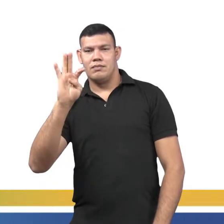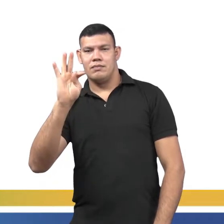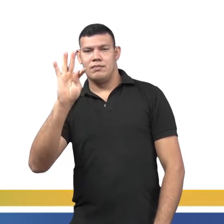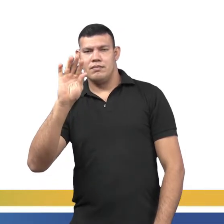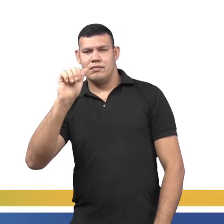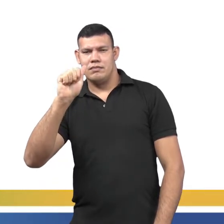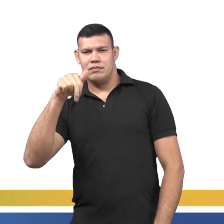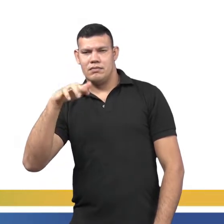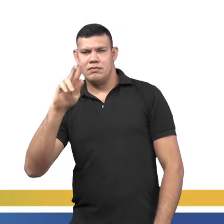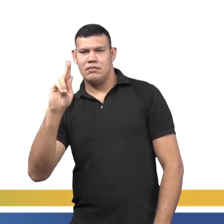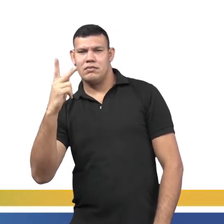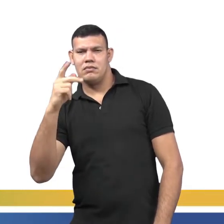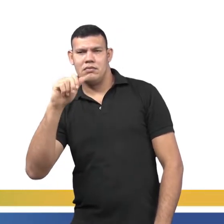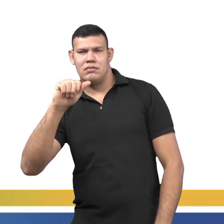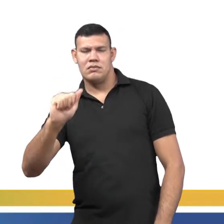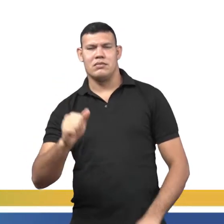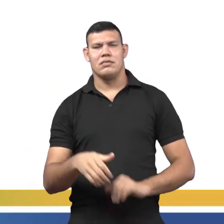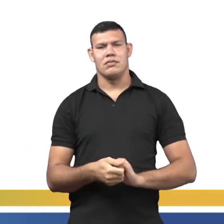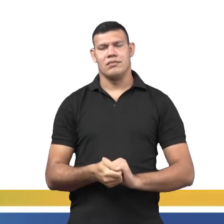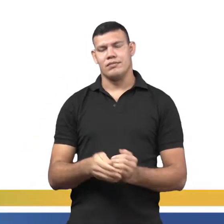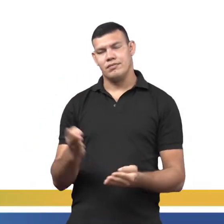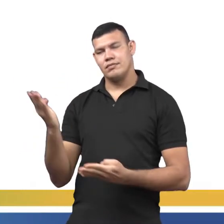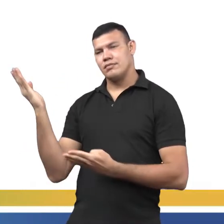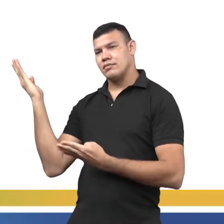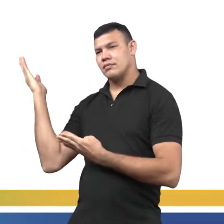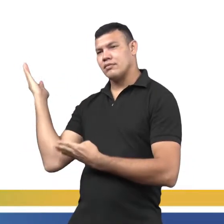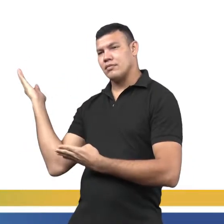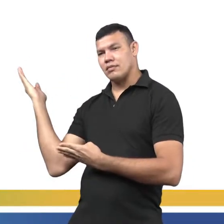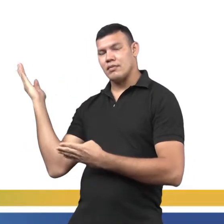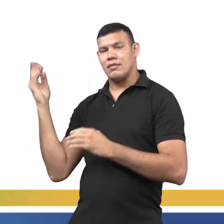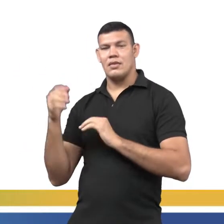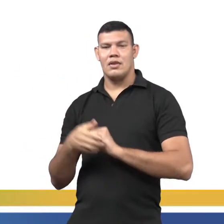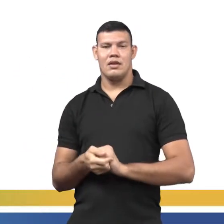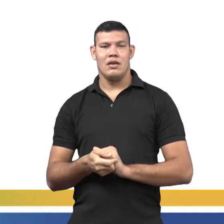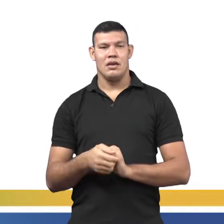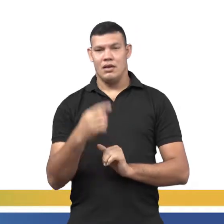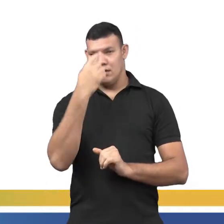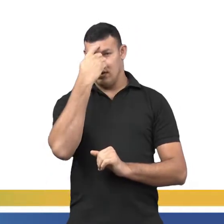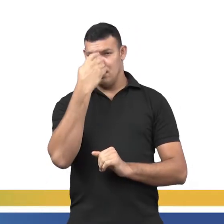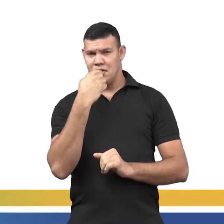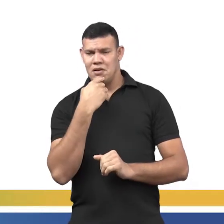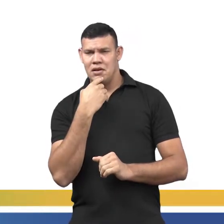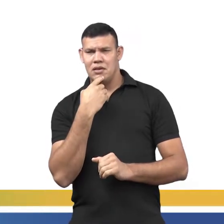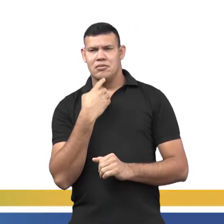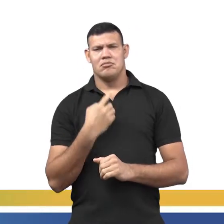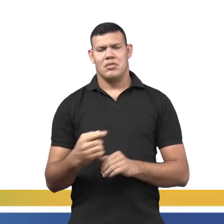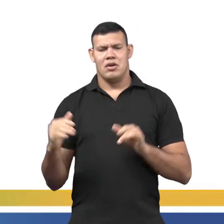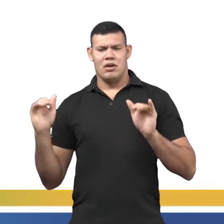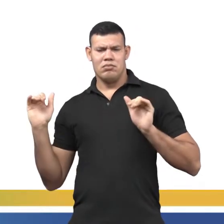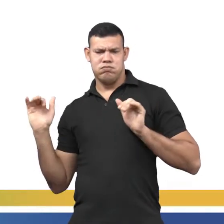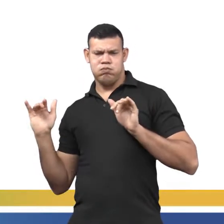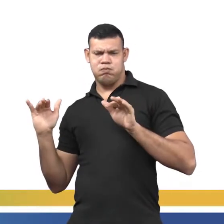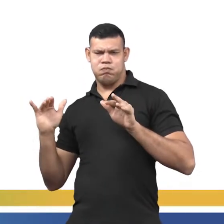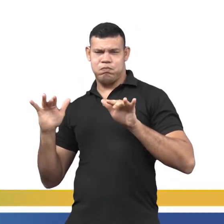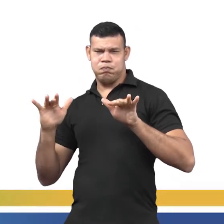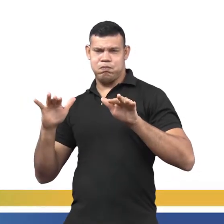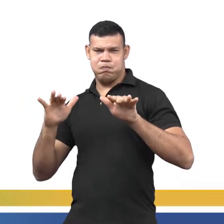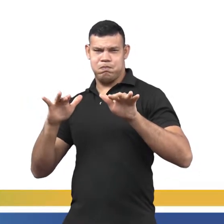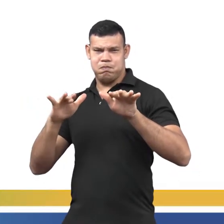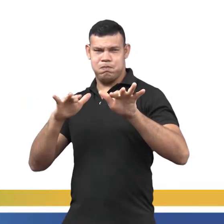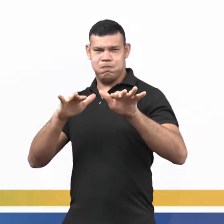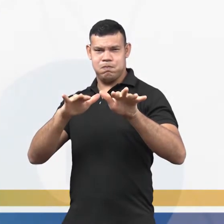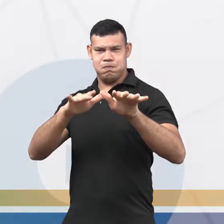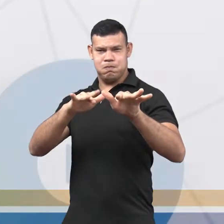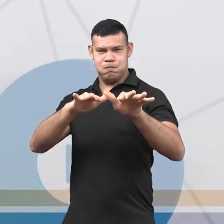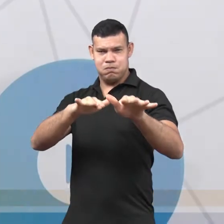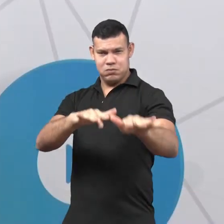uma ilustração de uma guerra, de como essas pessoas se vestiam na época. Então, toda essa invasão à Grã-Bretanha aconteceu